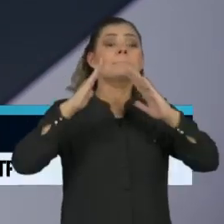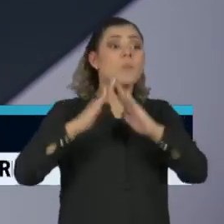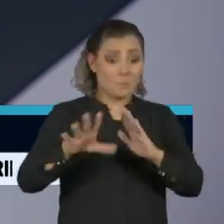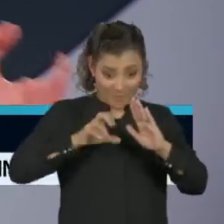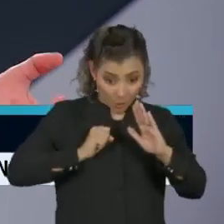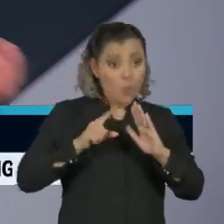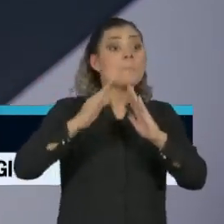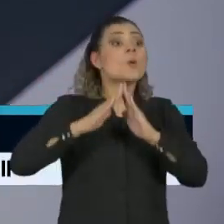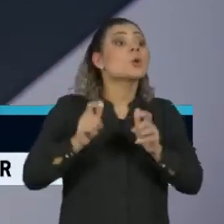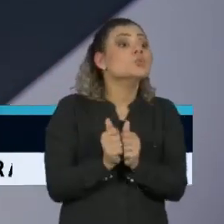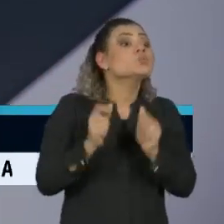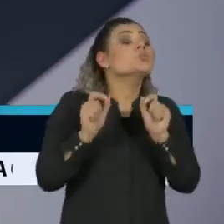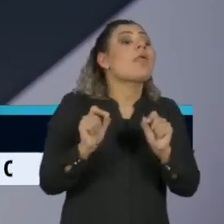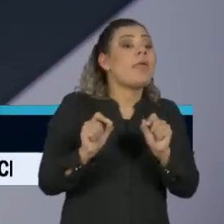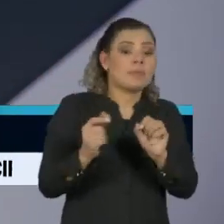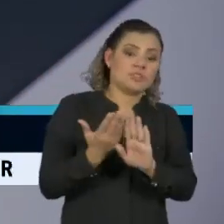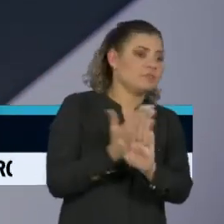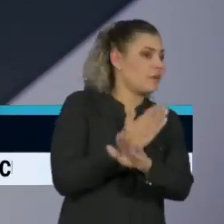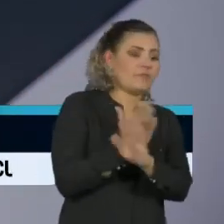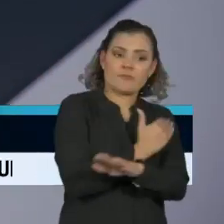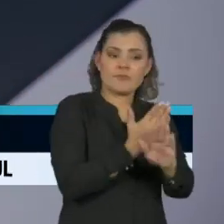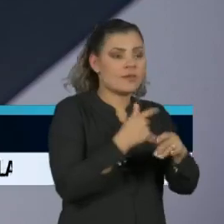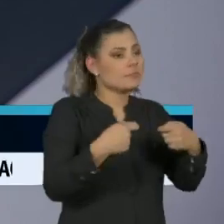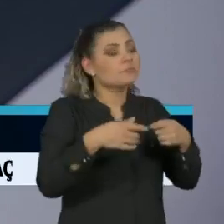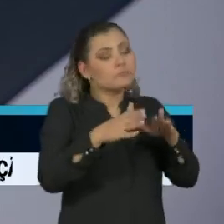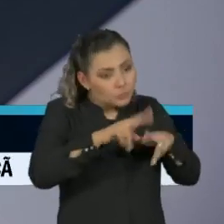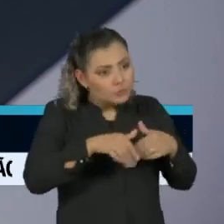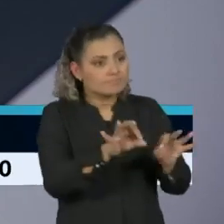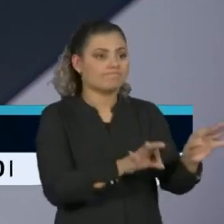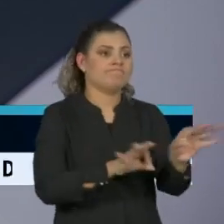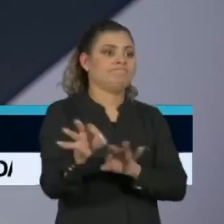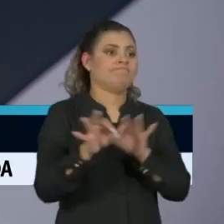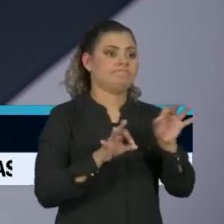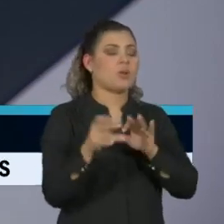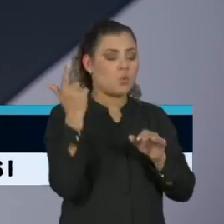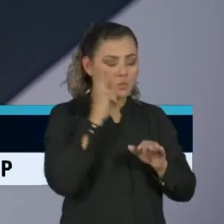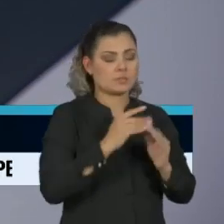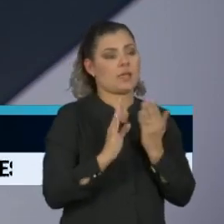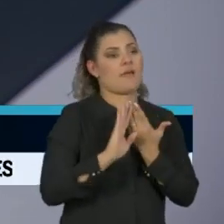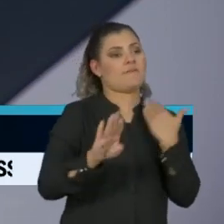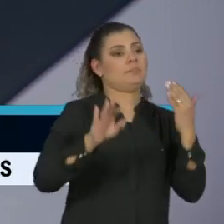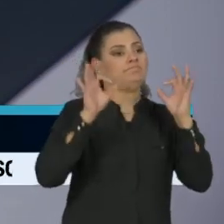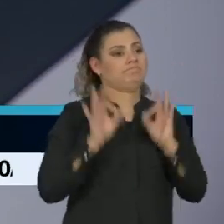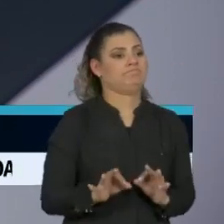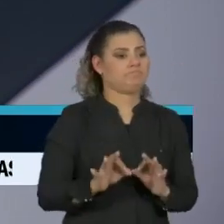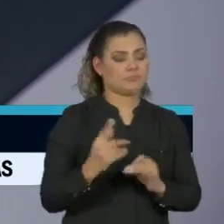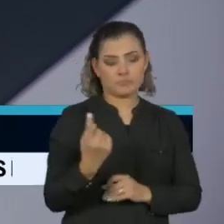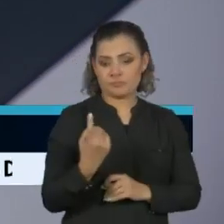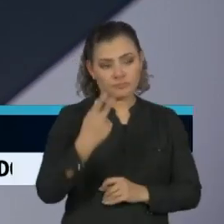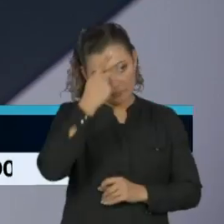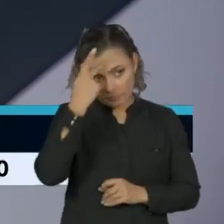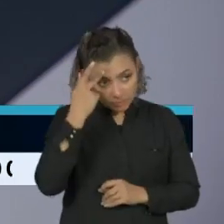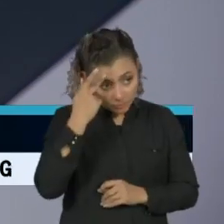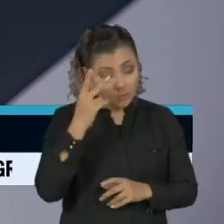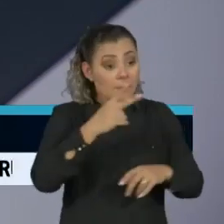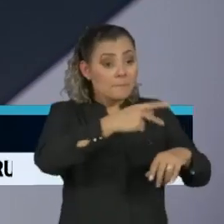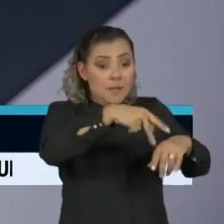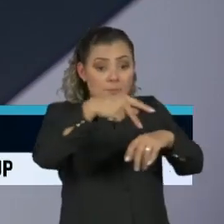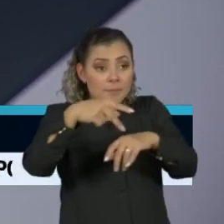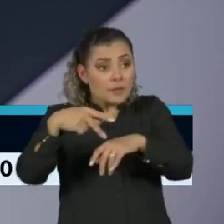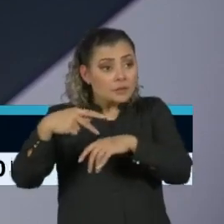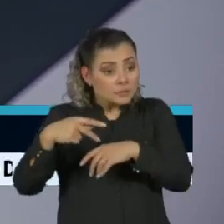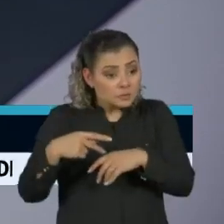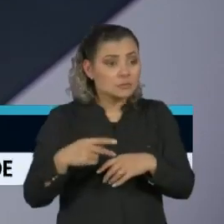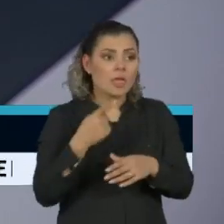detecta os outros infectados e tira da comunidade, faz o isolamento de verdade. Então, esses países que testaram